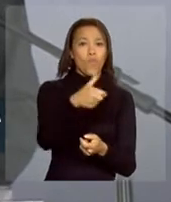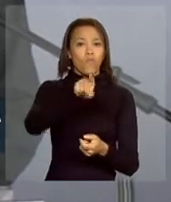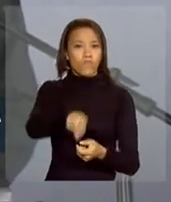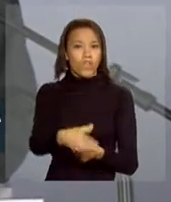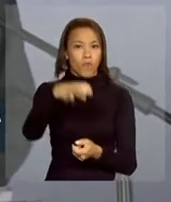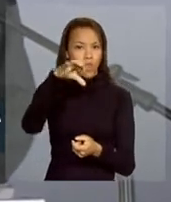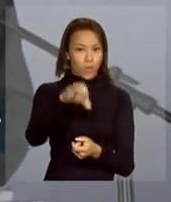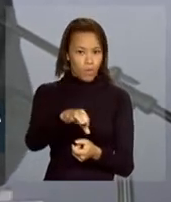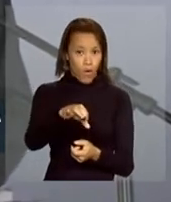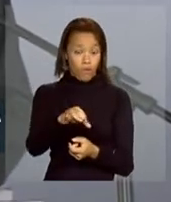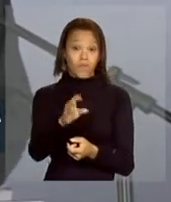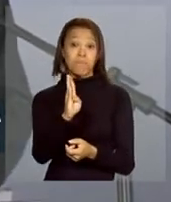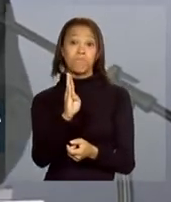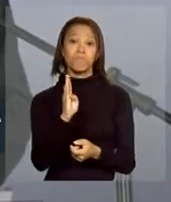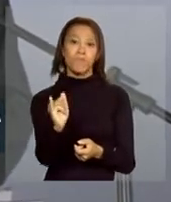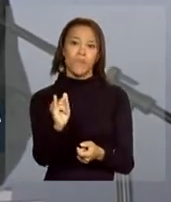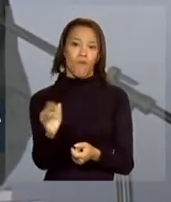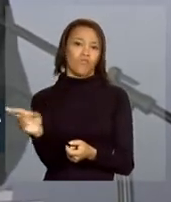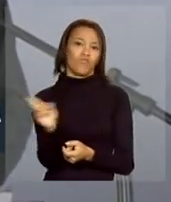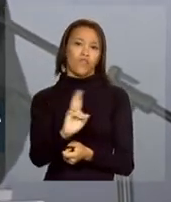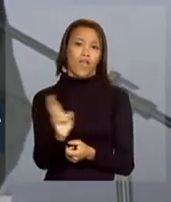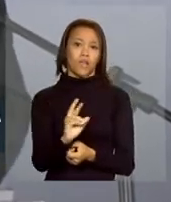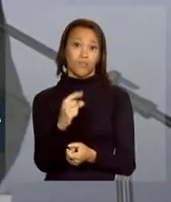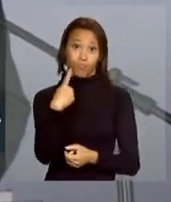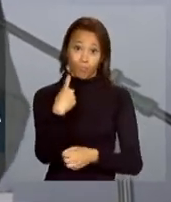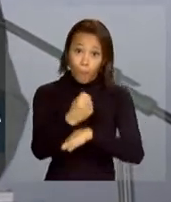bilhão de reais por ano.